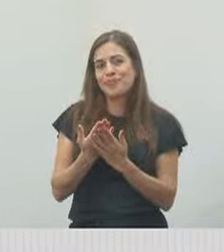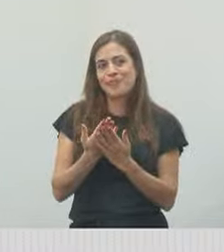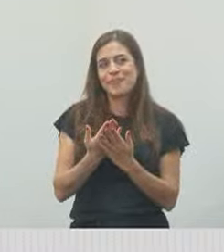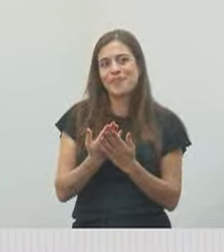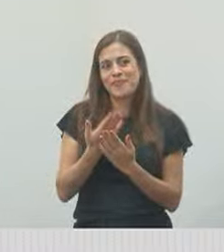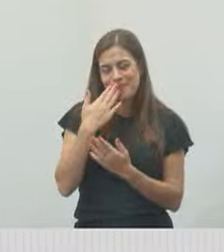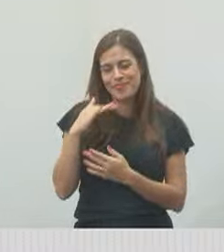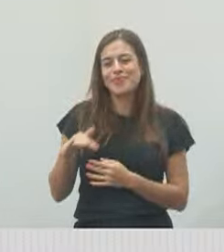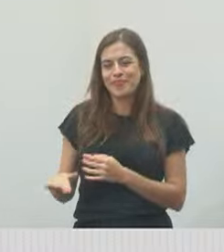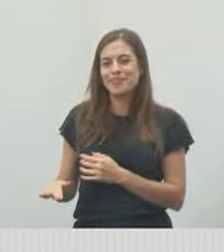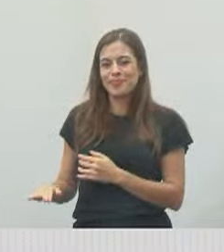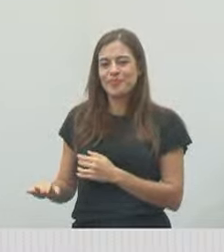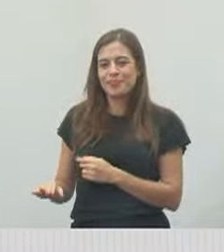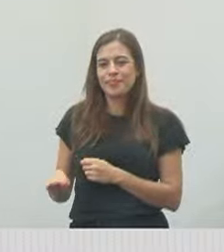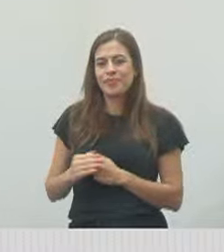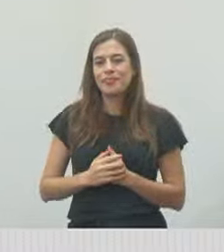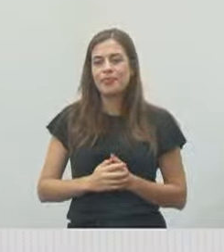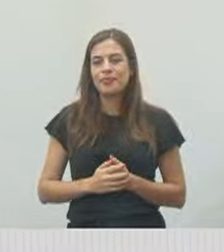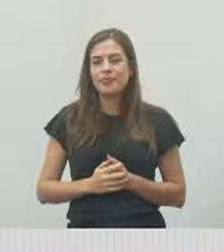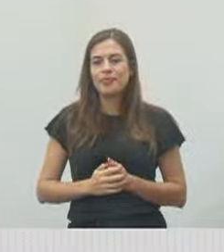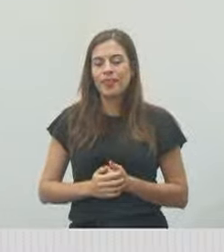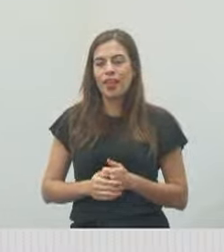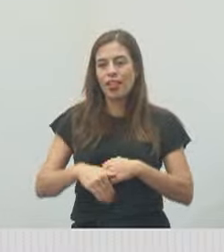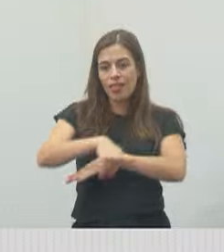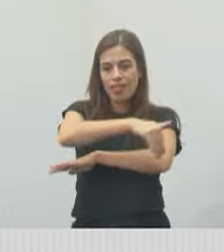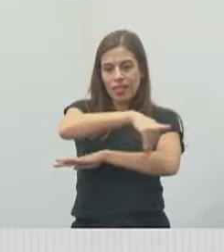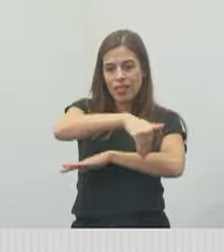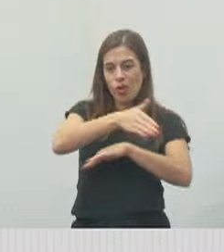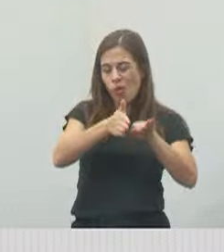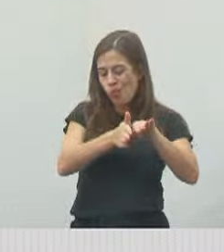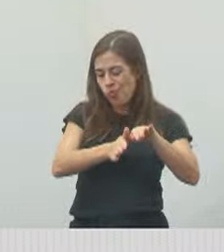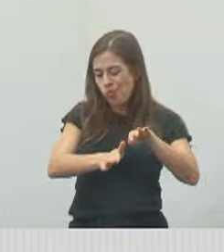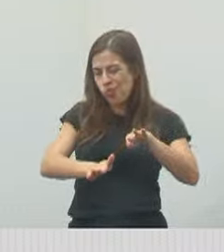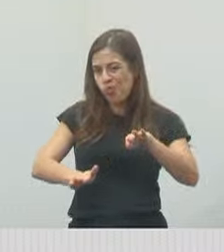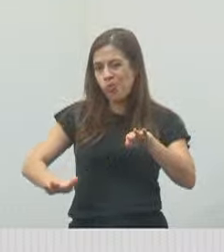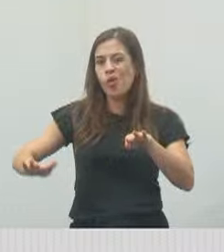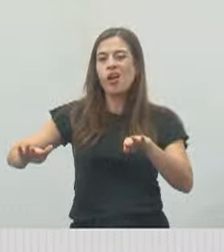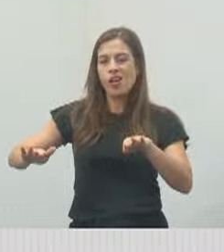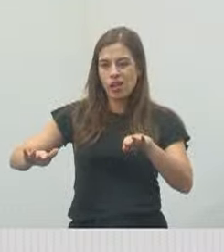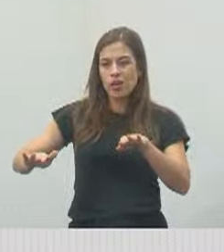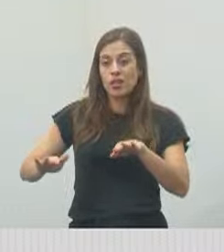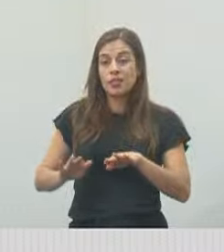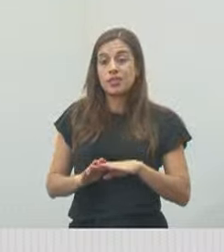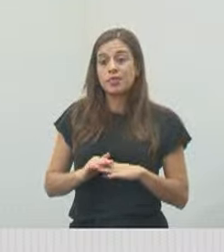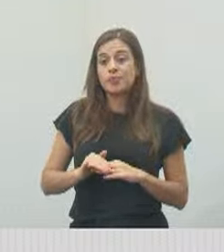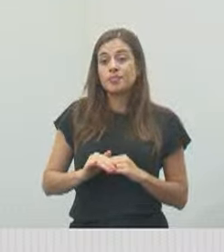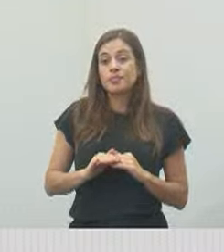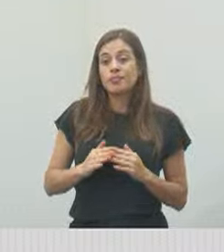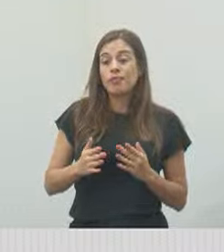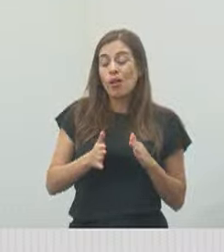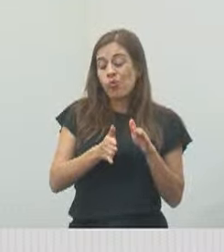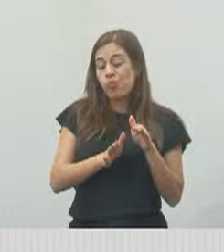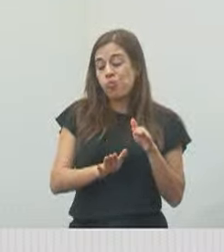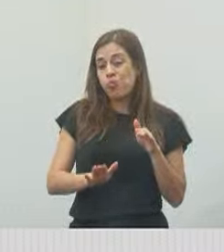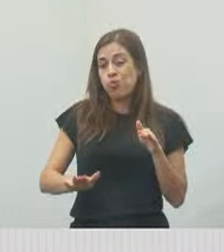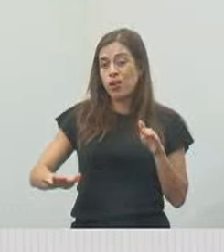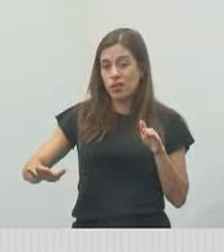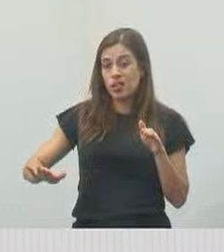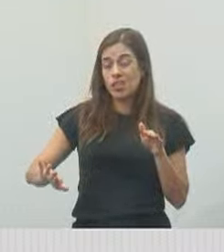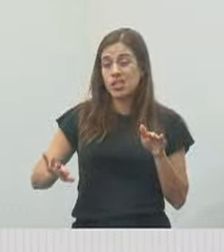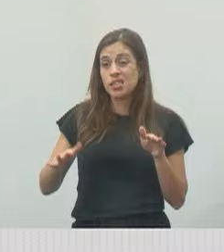E ali é uma rua íngreme, que é a rua José Maurício, e ela é uma descida.